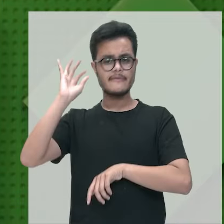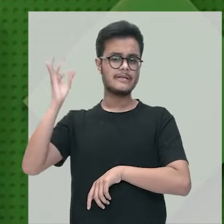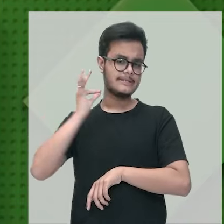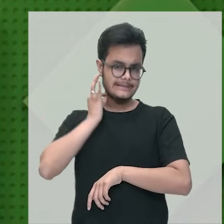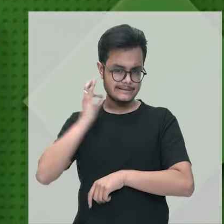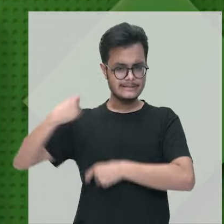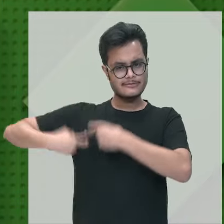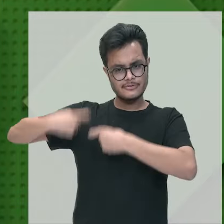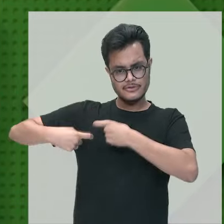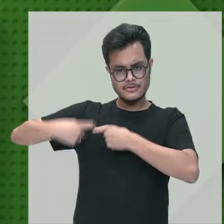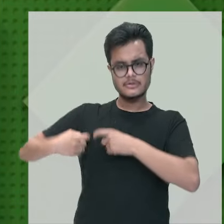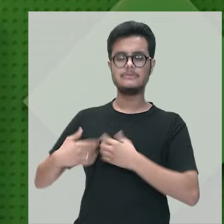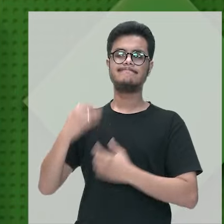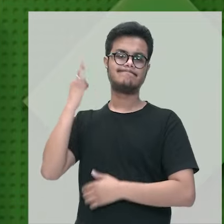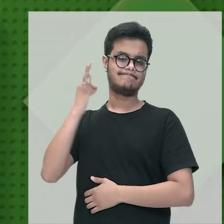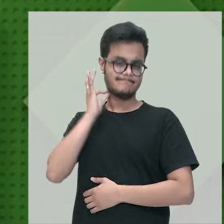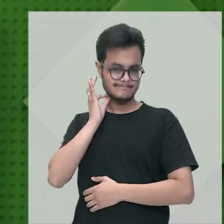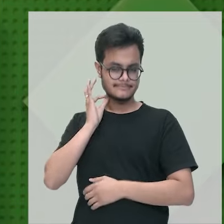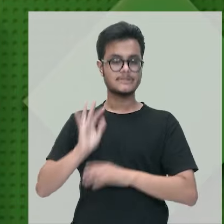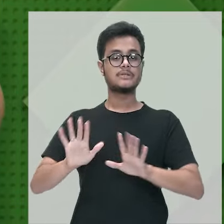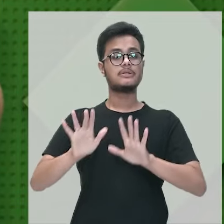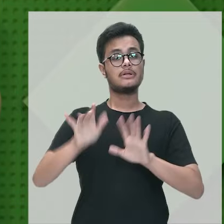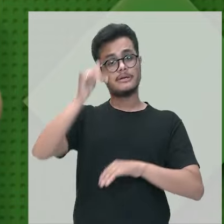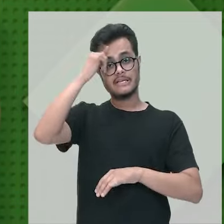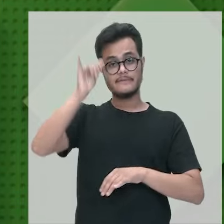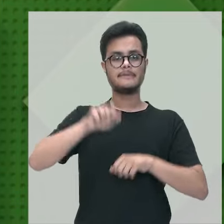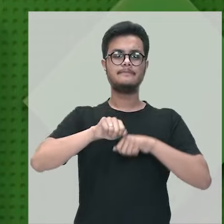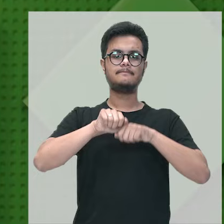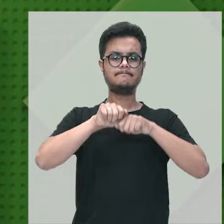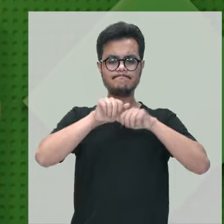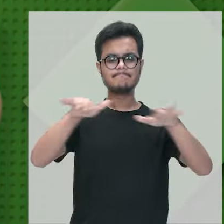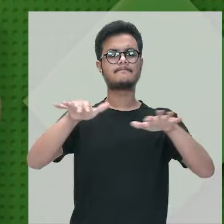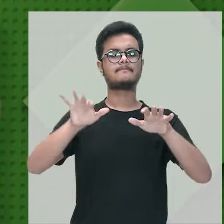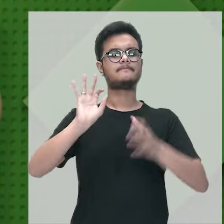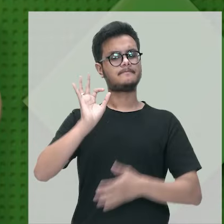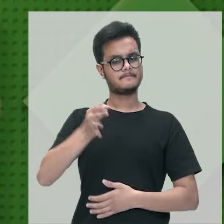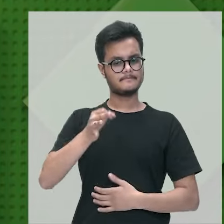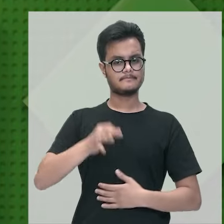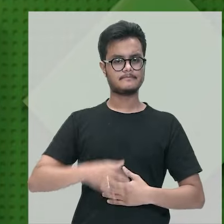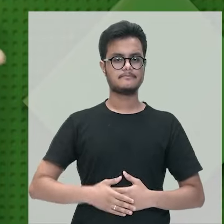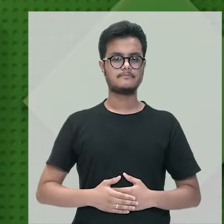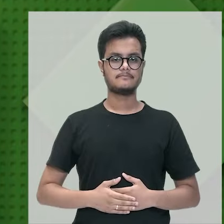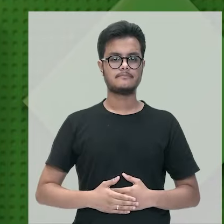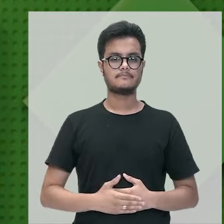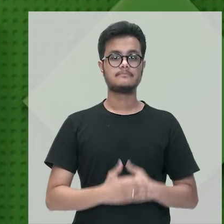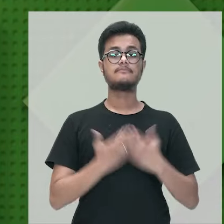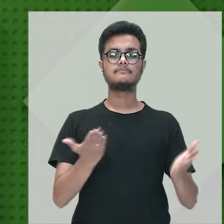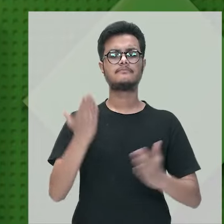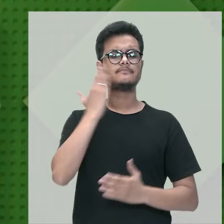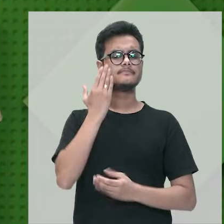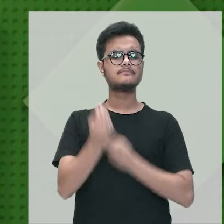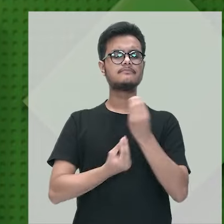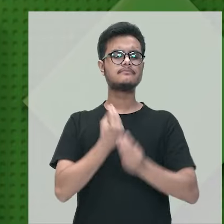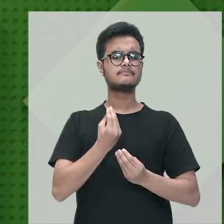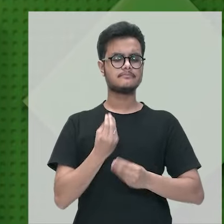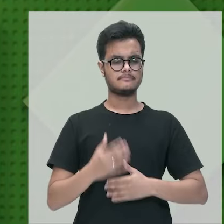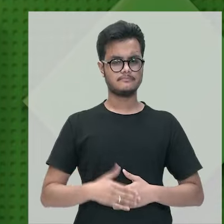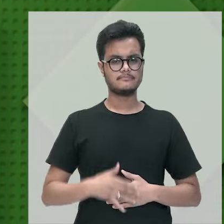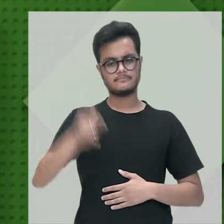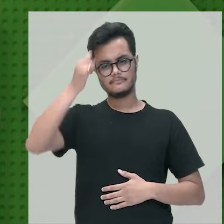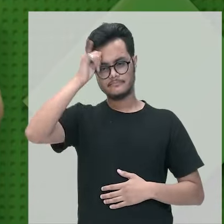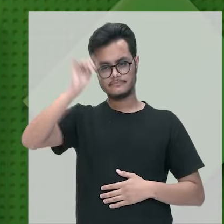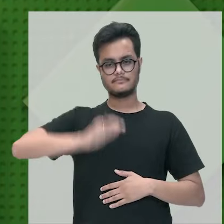se reproduza consequentemente a gente impede que essas doenças sejam disseminadas e você sabe como é que pode se